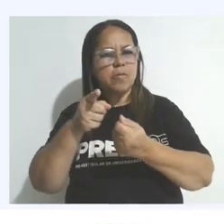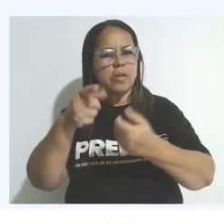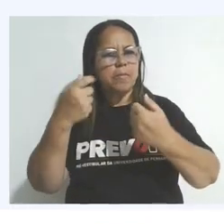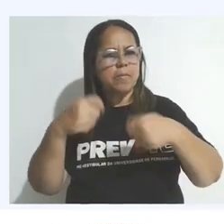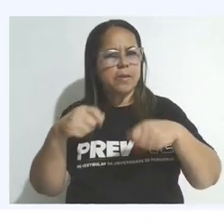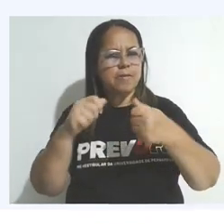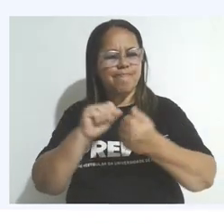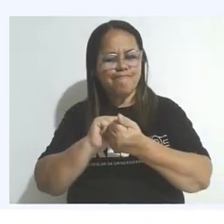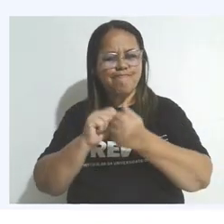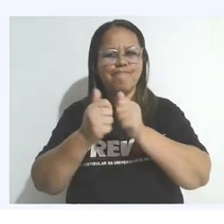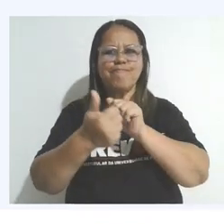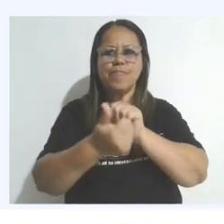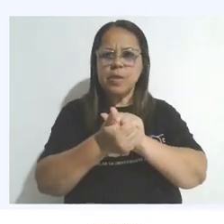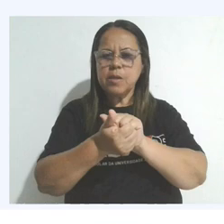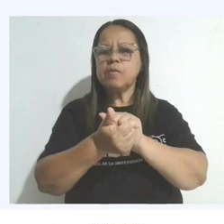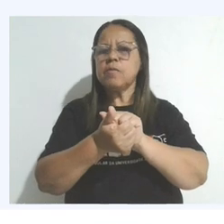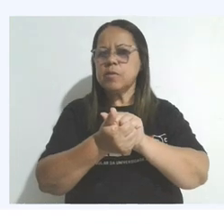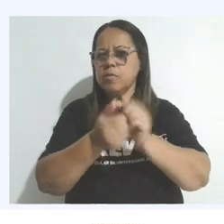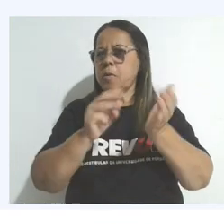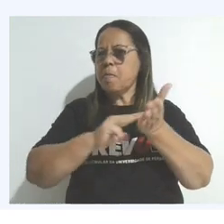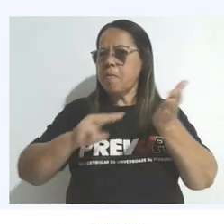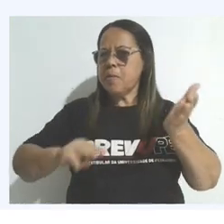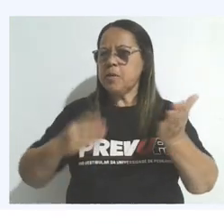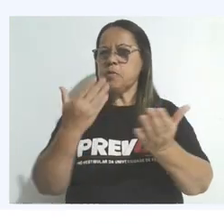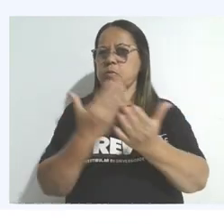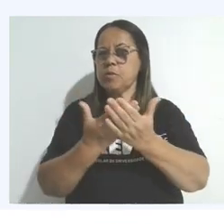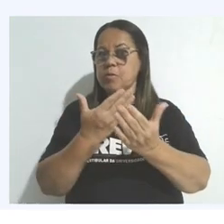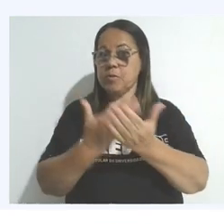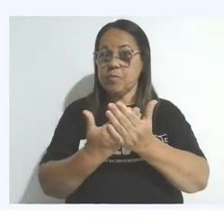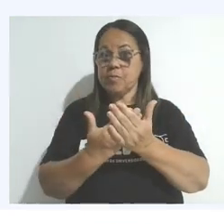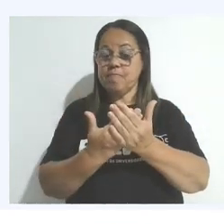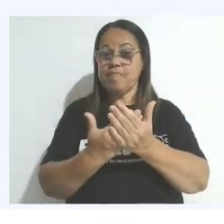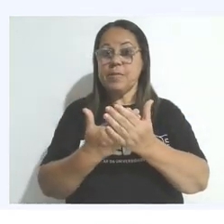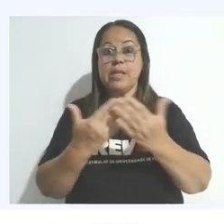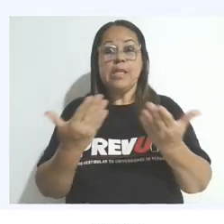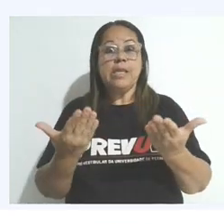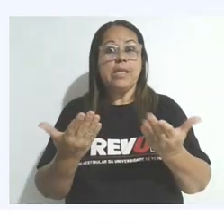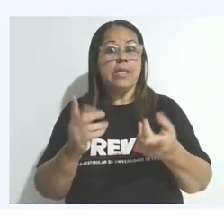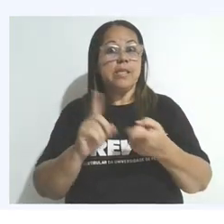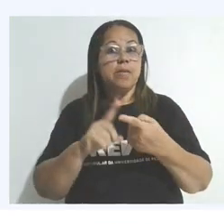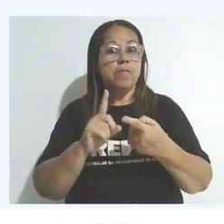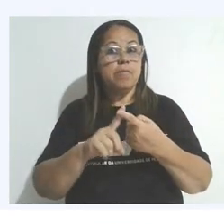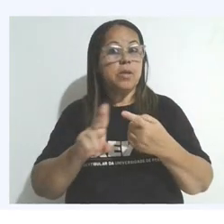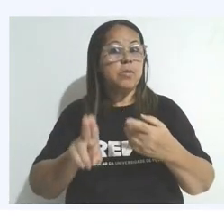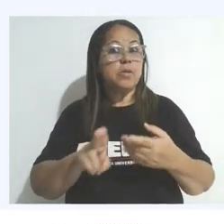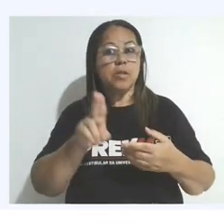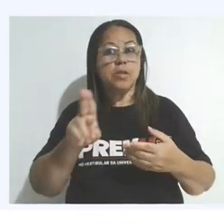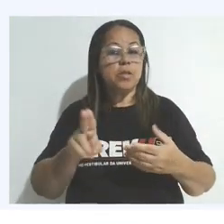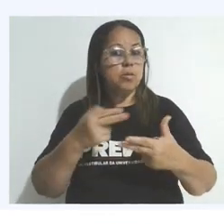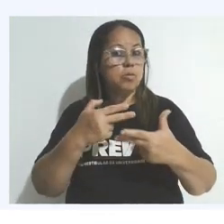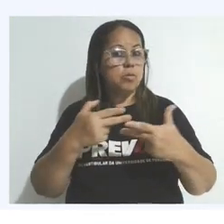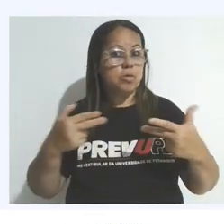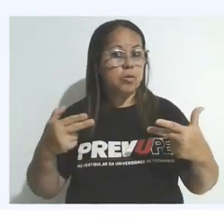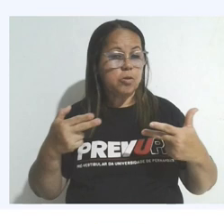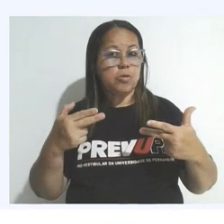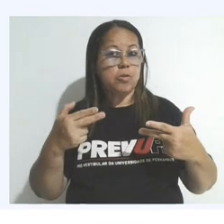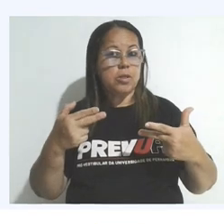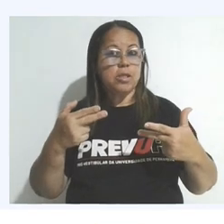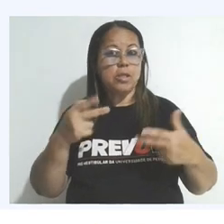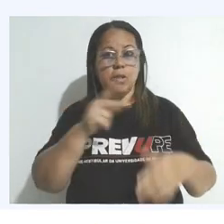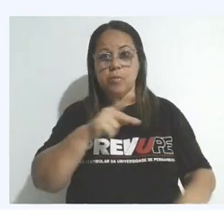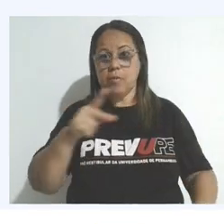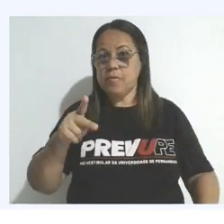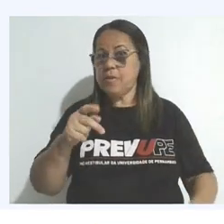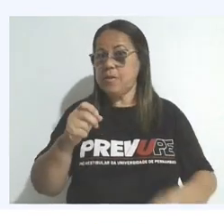deve adaptá-las ao seu método de estudo. E utilizar os recursos complementares deixados pelos seus professores